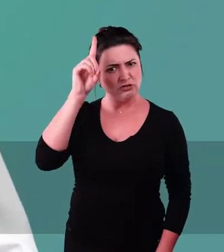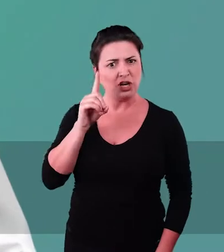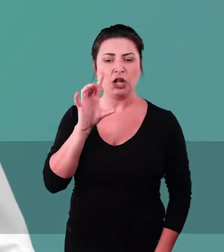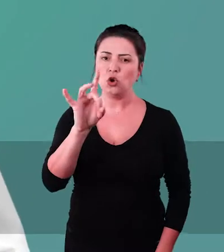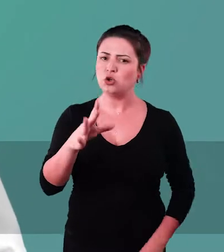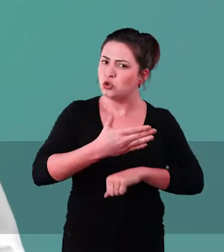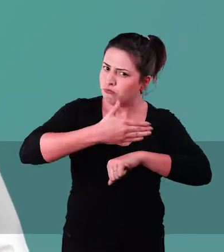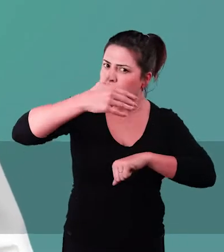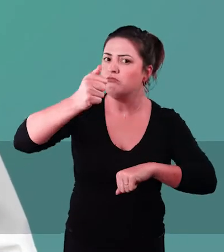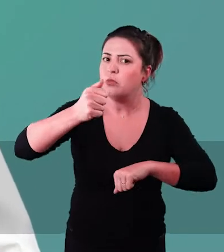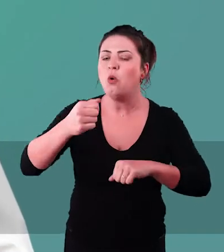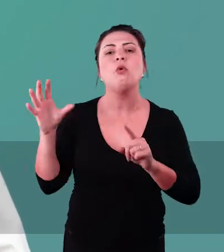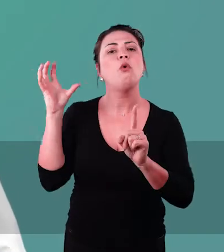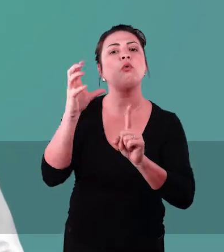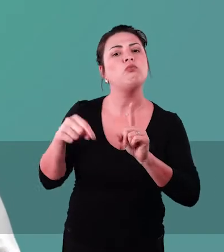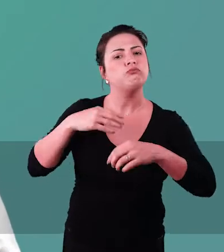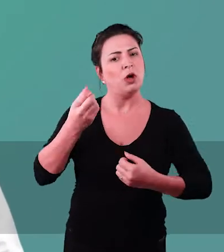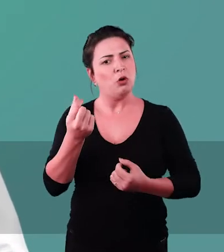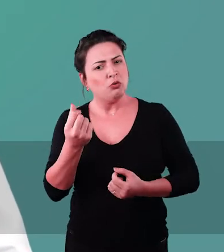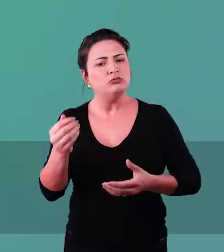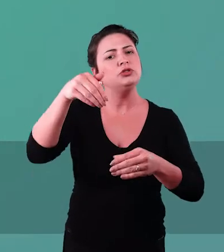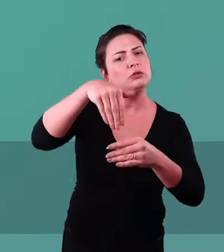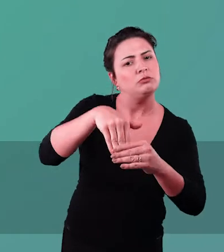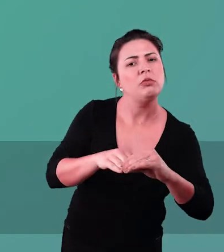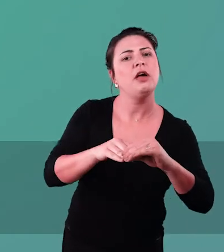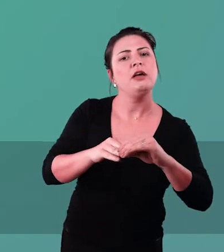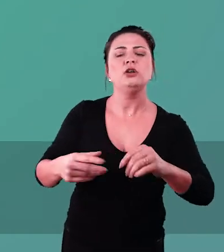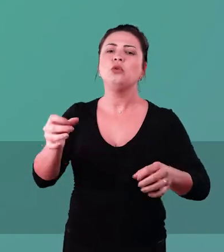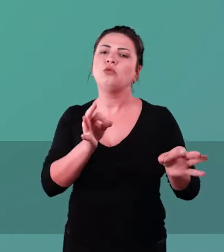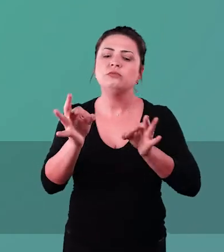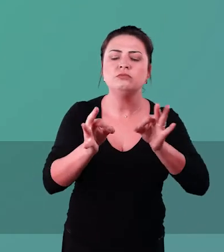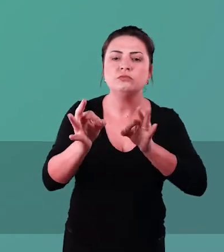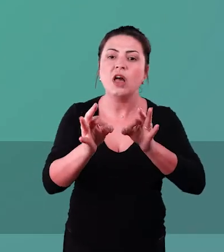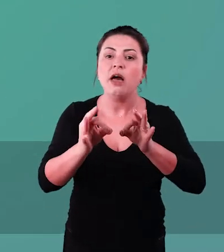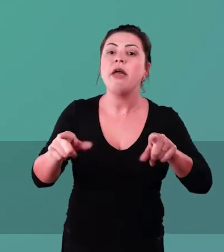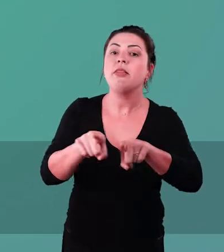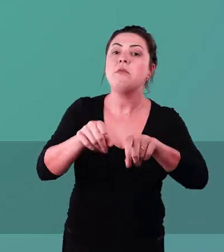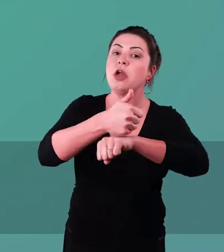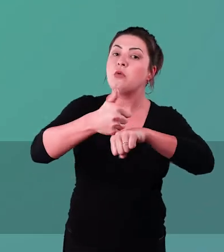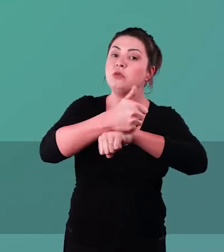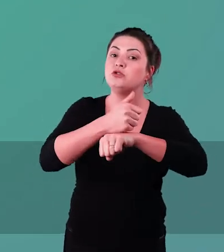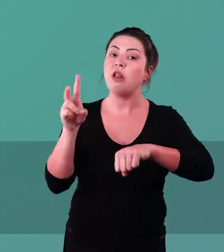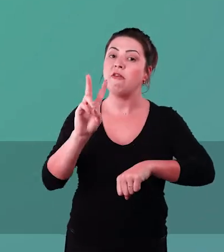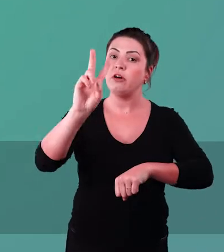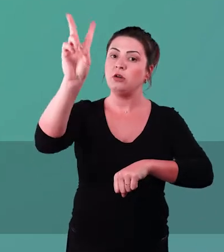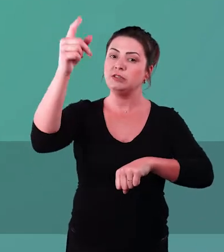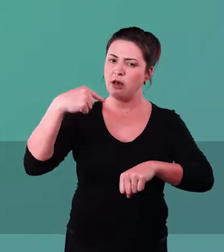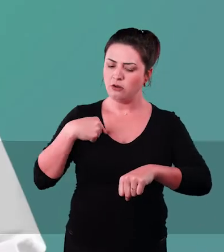e só vai ter qualidade com os investimentos necessários. Com a fiscalização do poder público e com os servidores